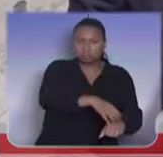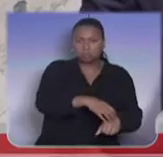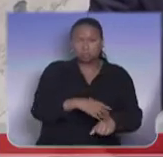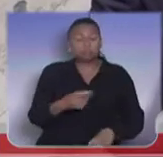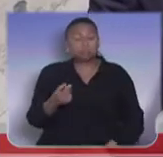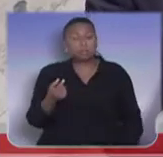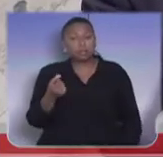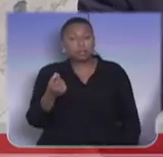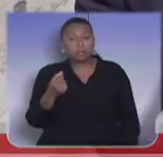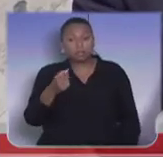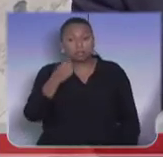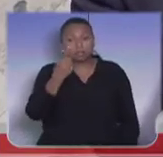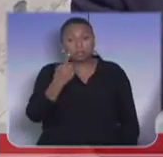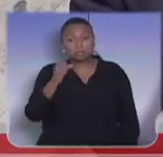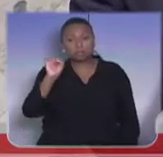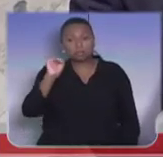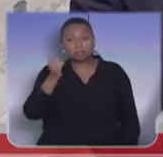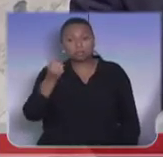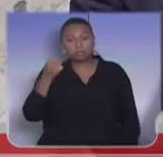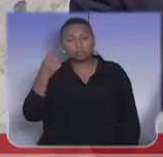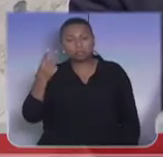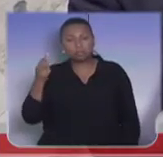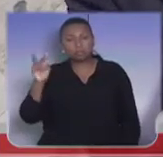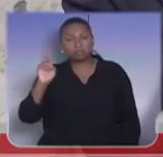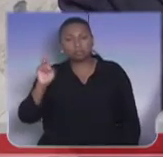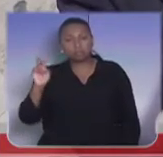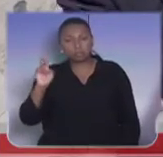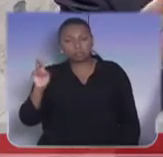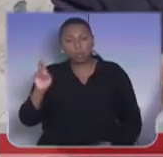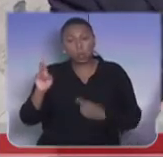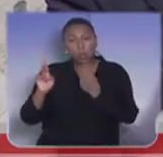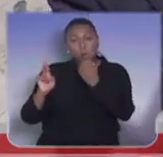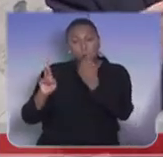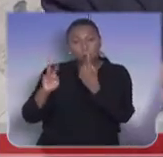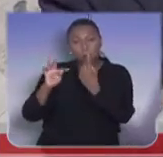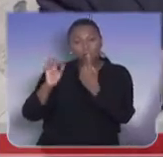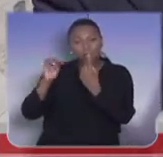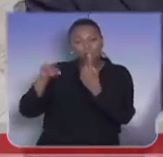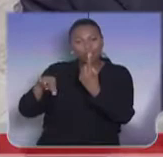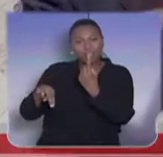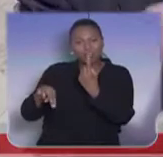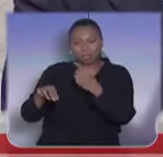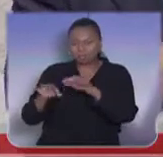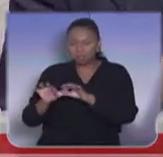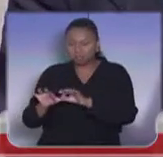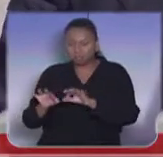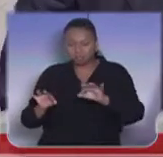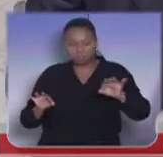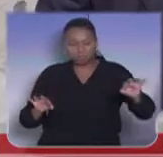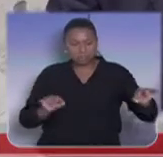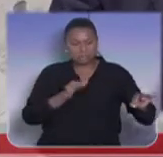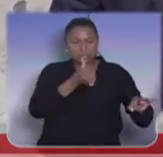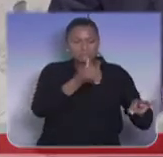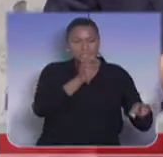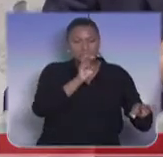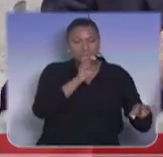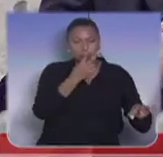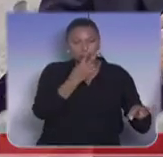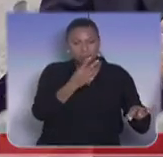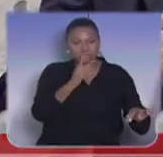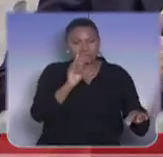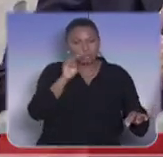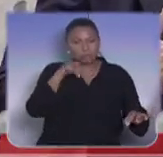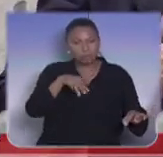valor R$ 182,00 por tonelada para um trajeto de 652 km menor.